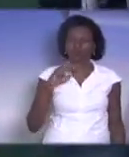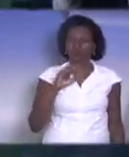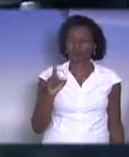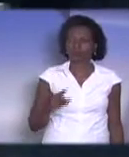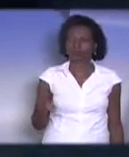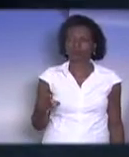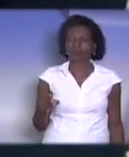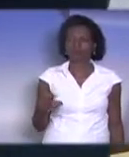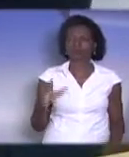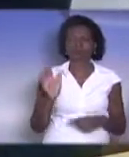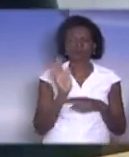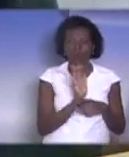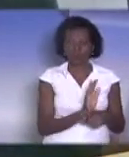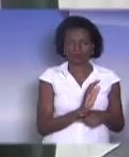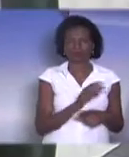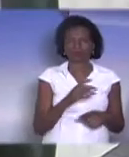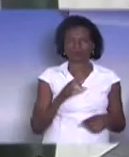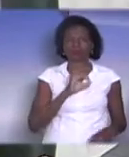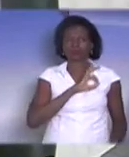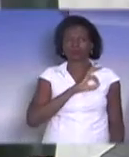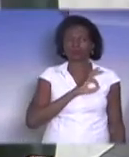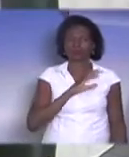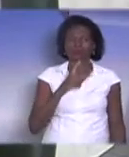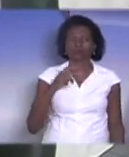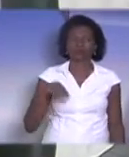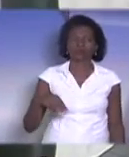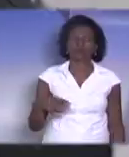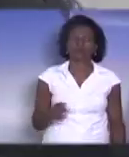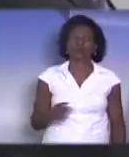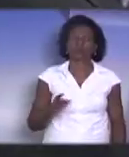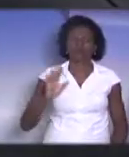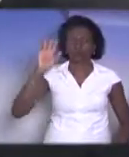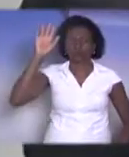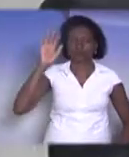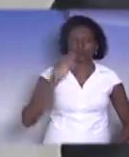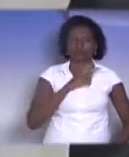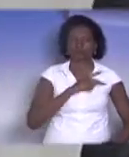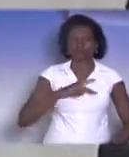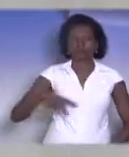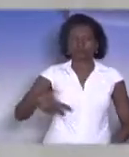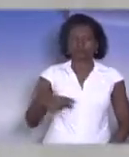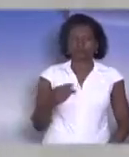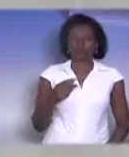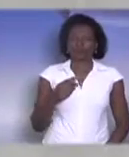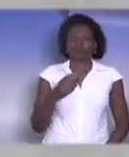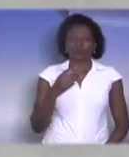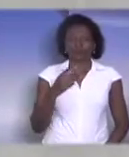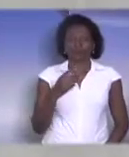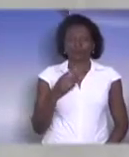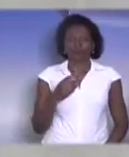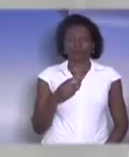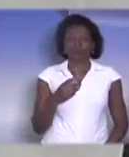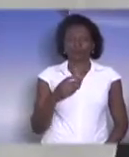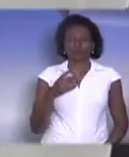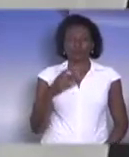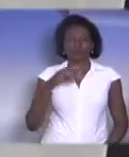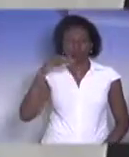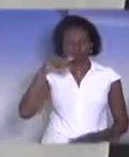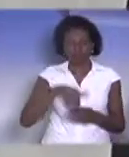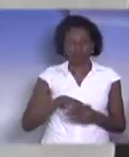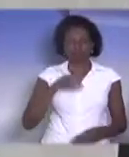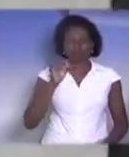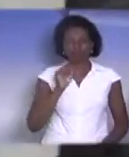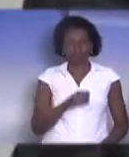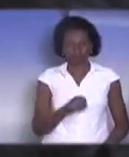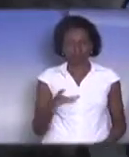apoio à nossa gloriosa Polícia Militar. Está registrado o voto de vossa excelência. Pela ordem, senhor presidente. Pela ordem, senhor presidente. Declarar o meu voto